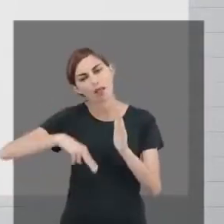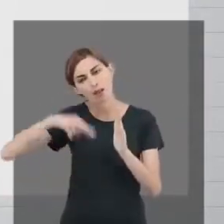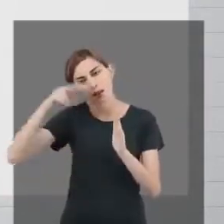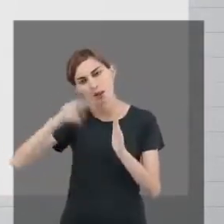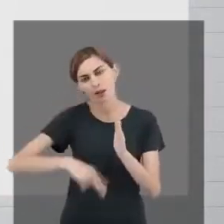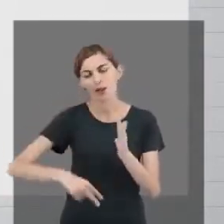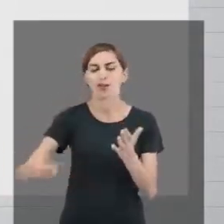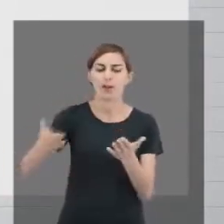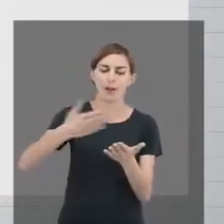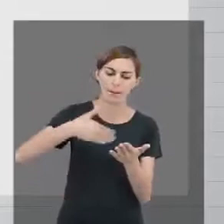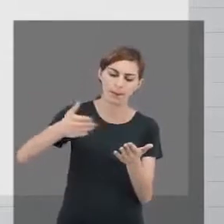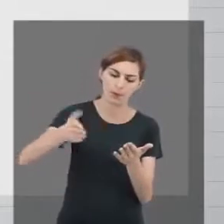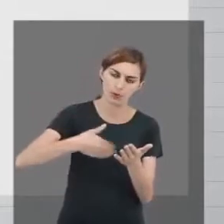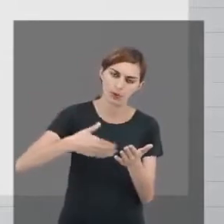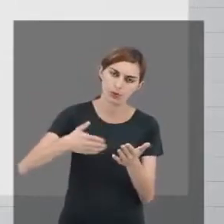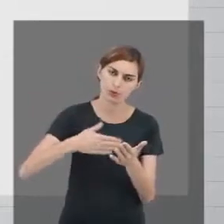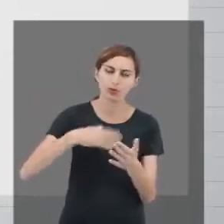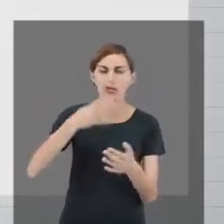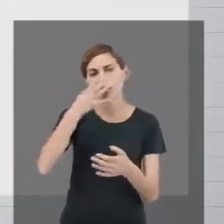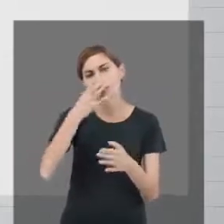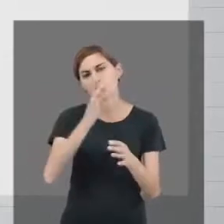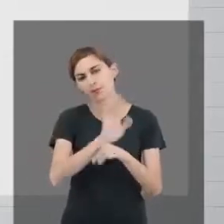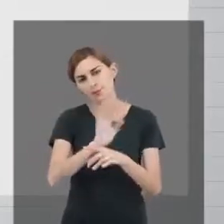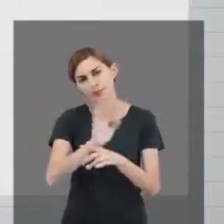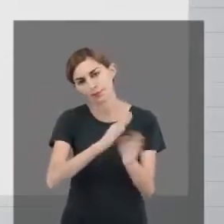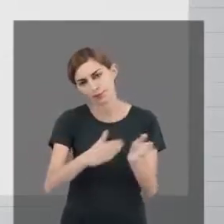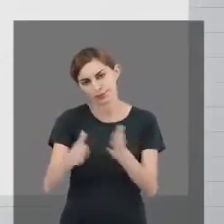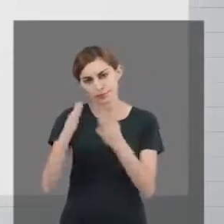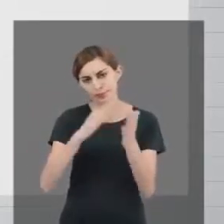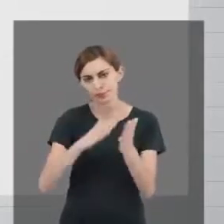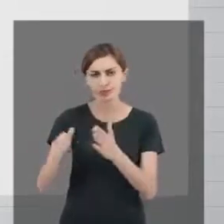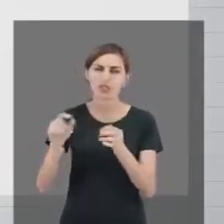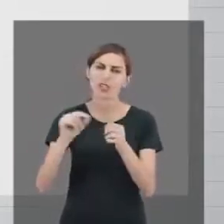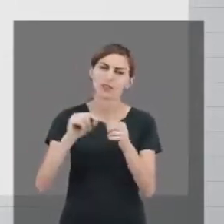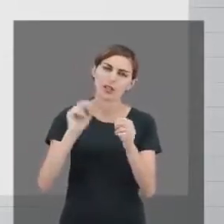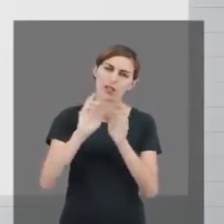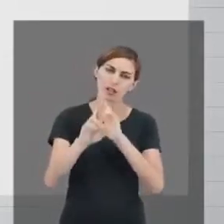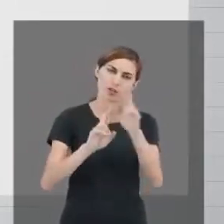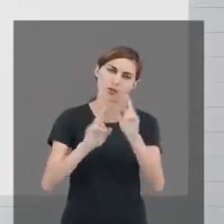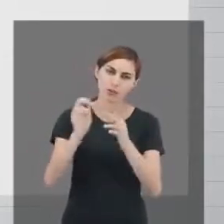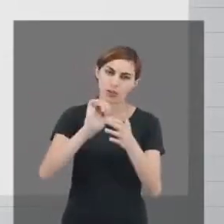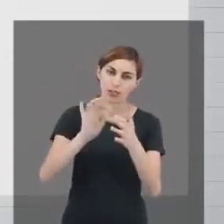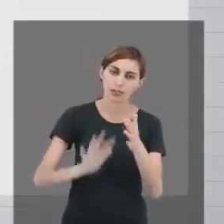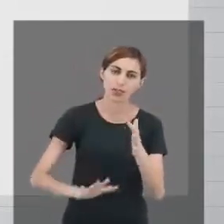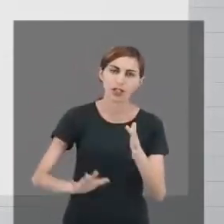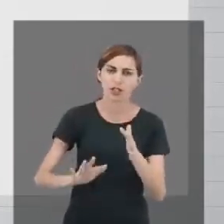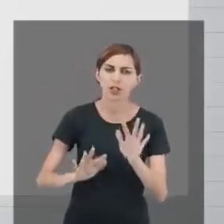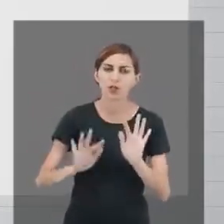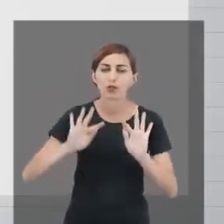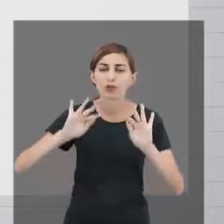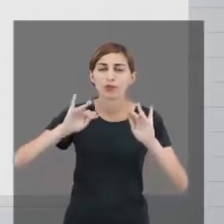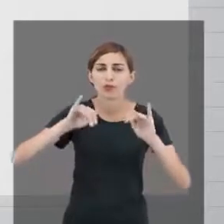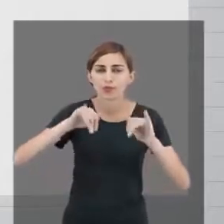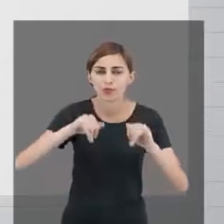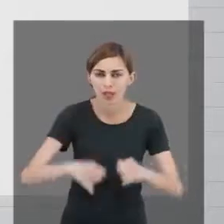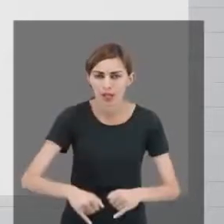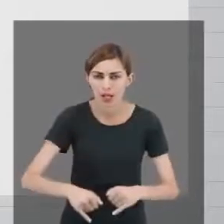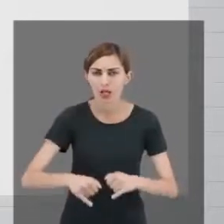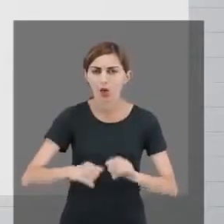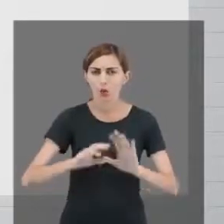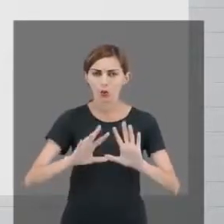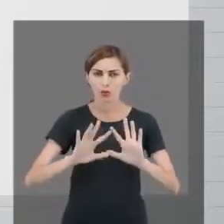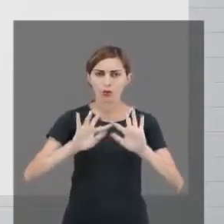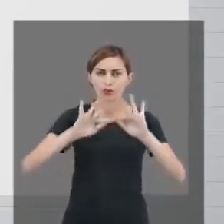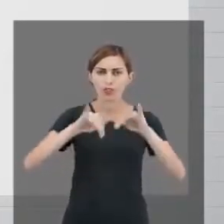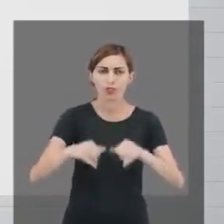lê a apostila, assiste as videoaulas, faz a atividade. E na culminância desse processo,